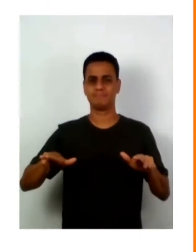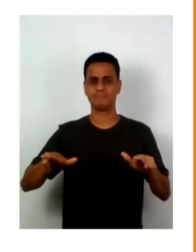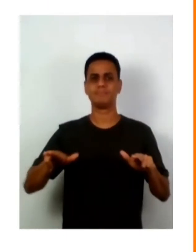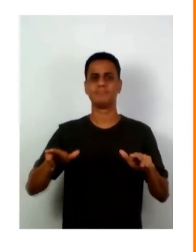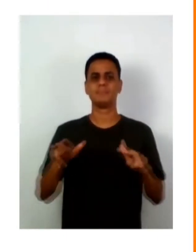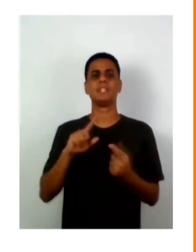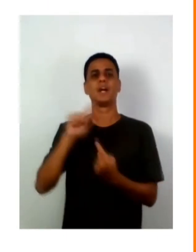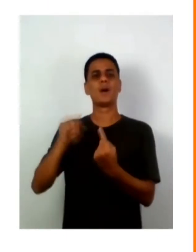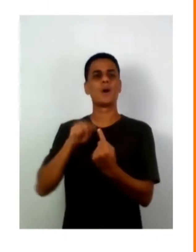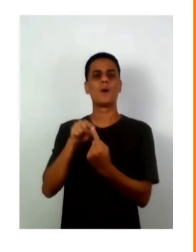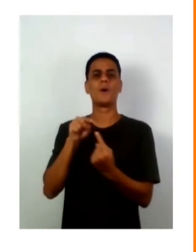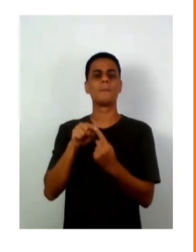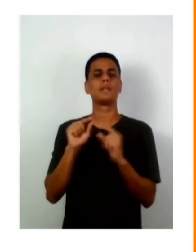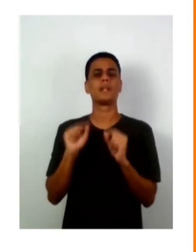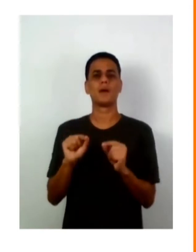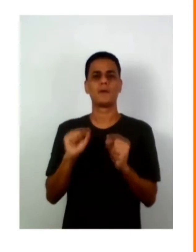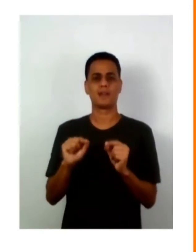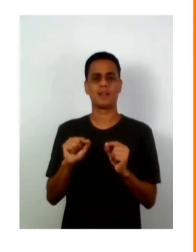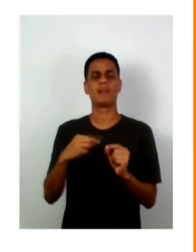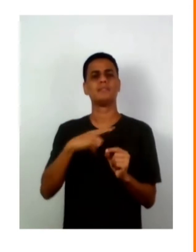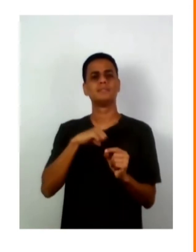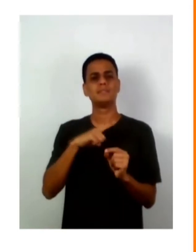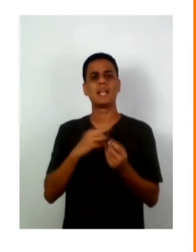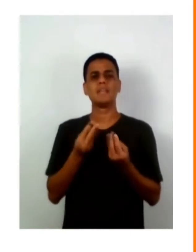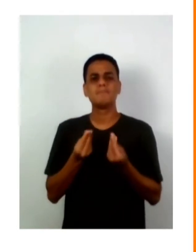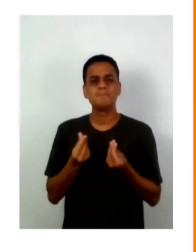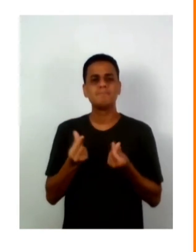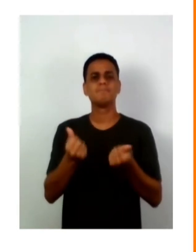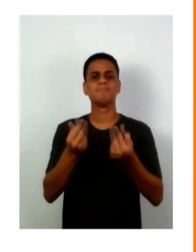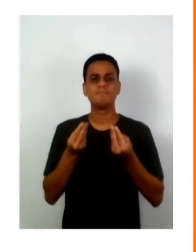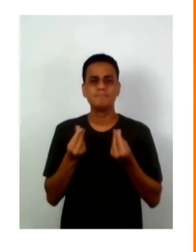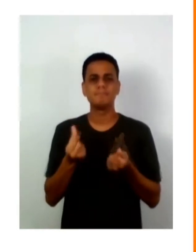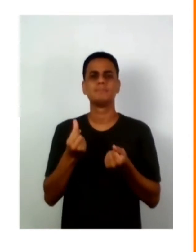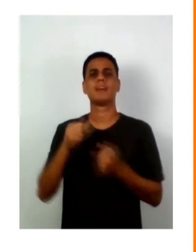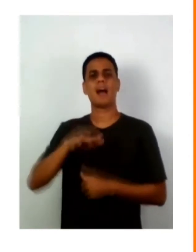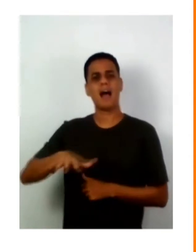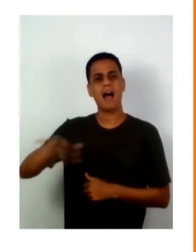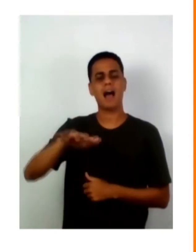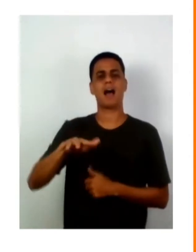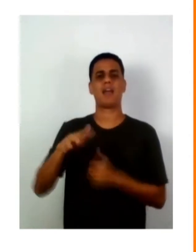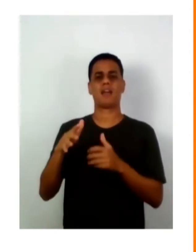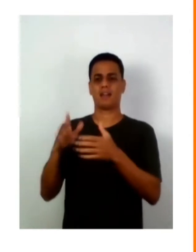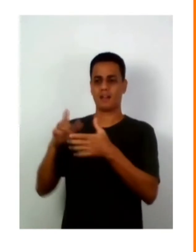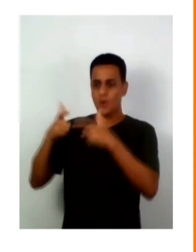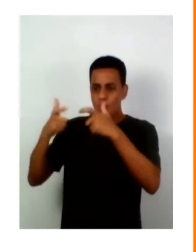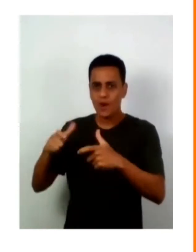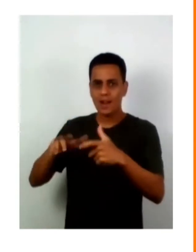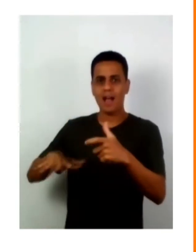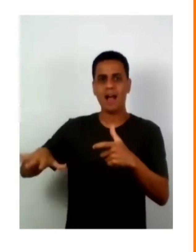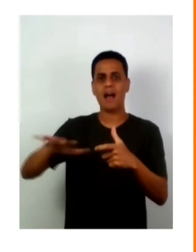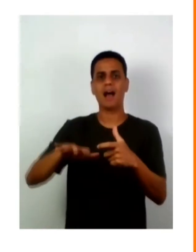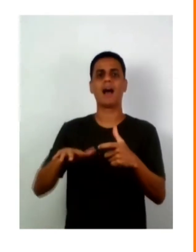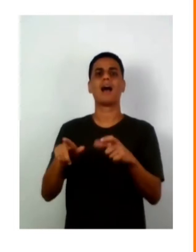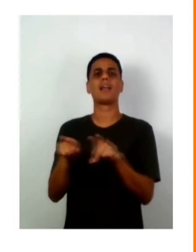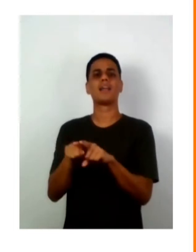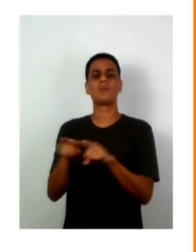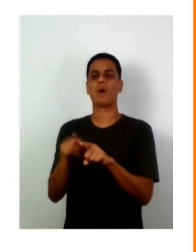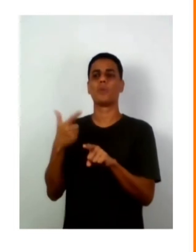mas que se caracterizam por uma sensibilidade em contextos